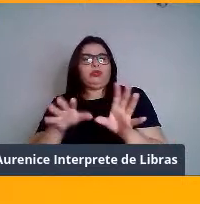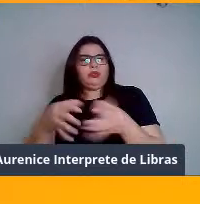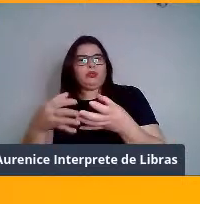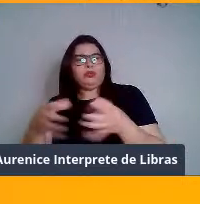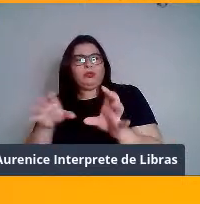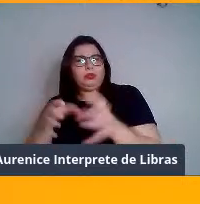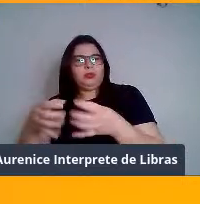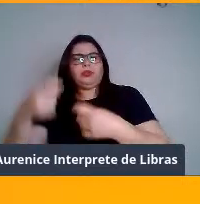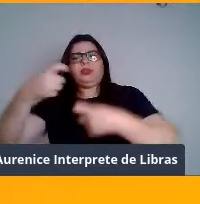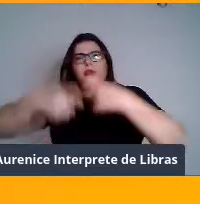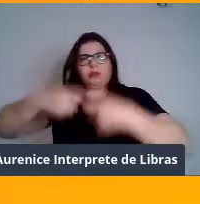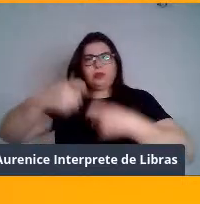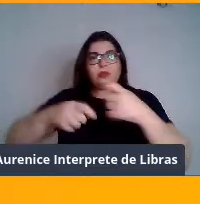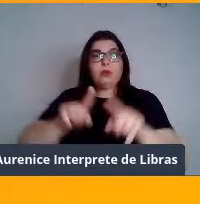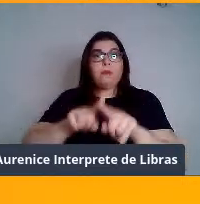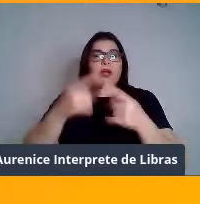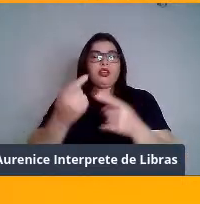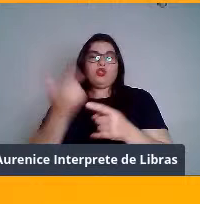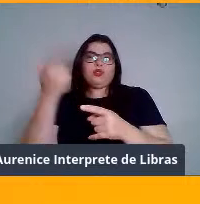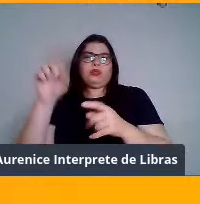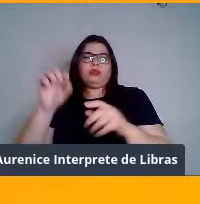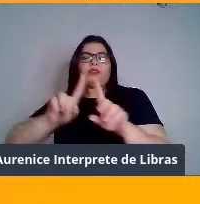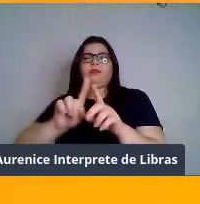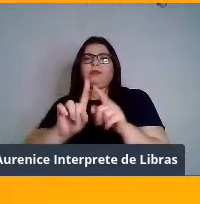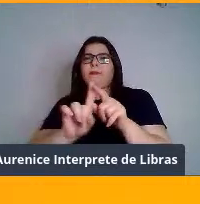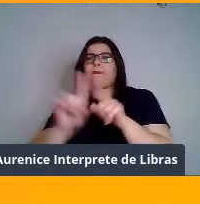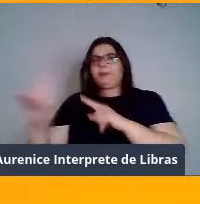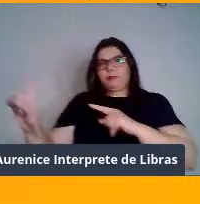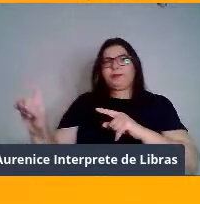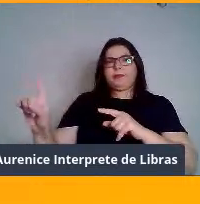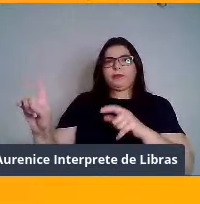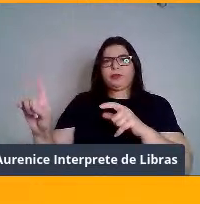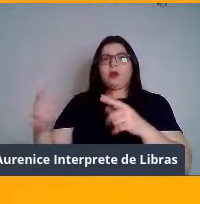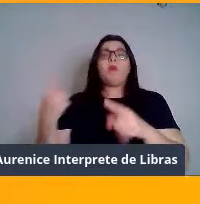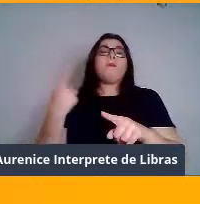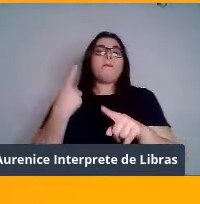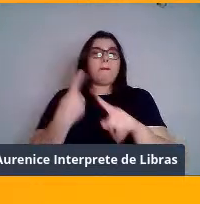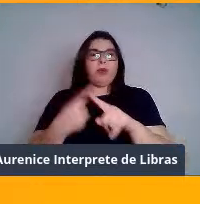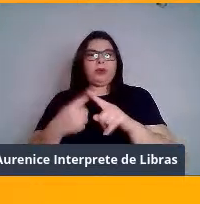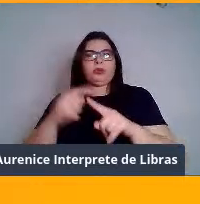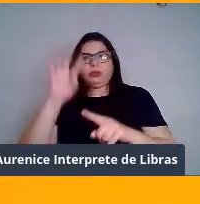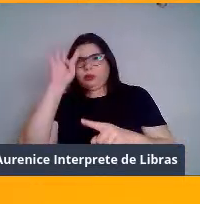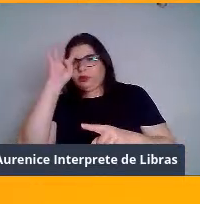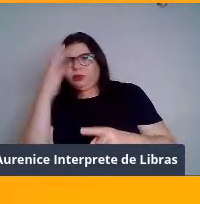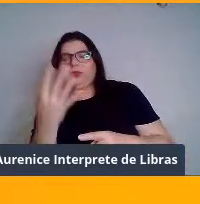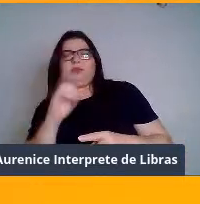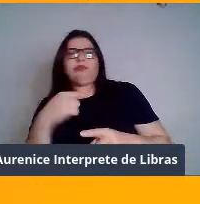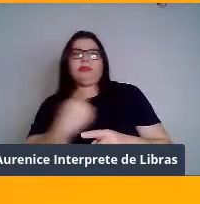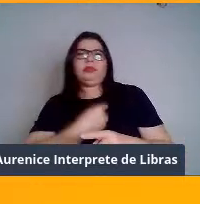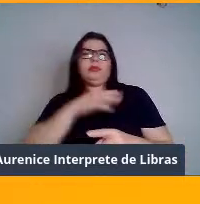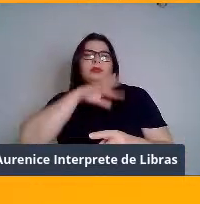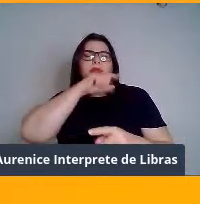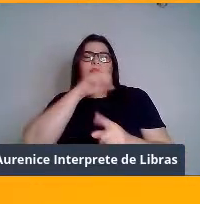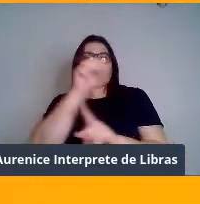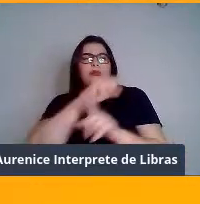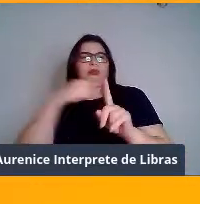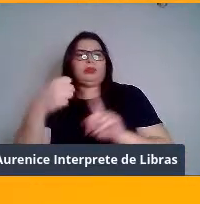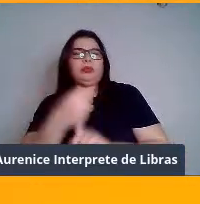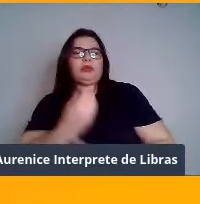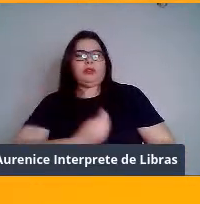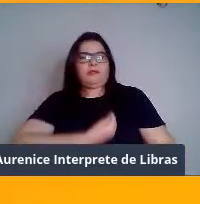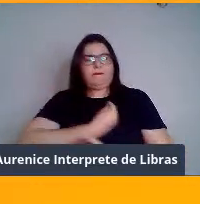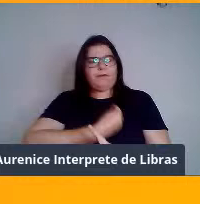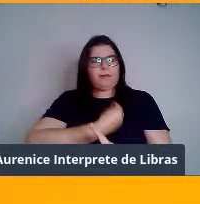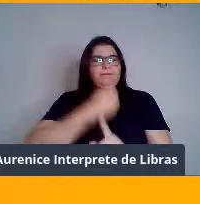mas outros vivem isolados, né? Por que isso ocorre? Nós, que somos animais sociais, podemos pensar que essa vida em sociedade